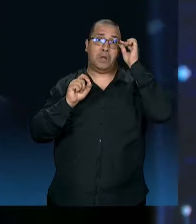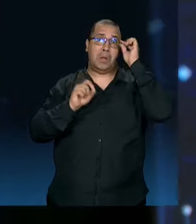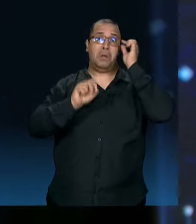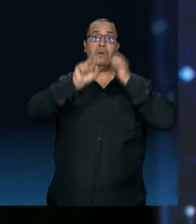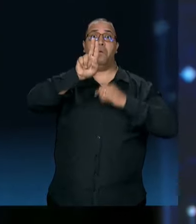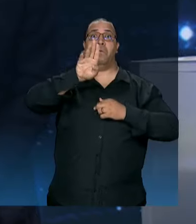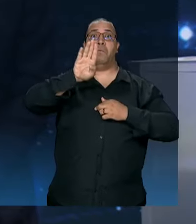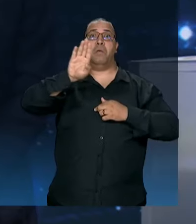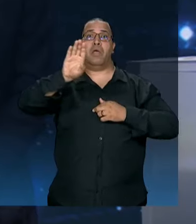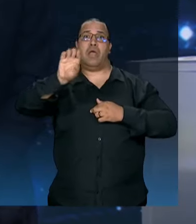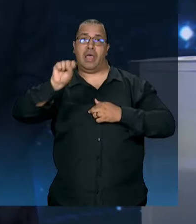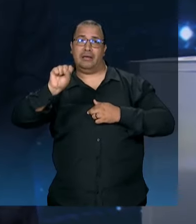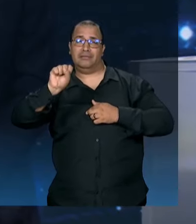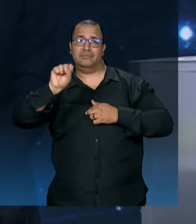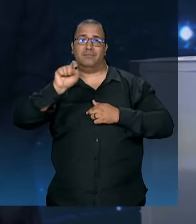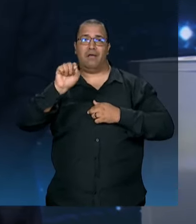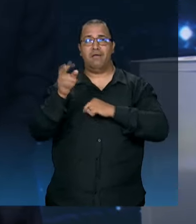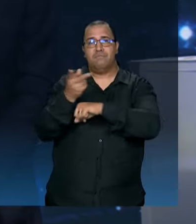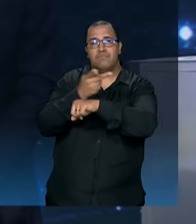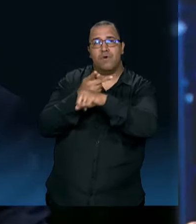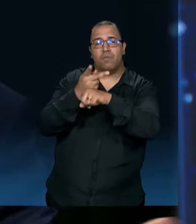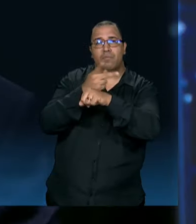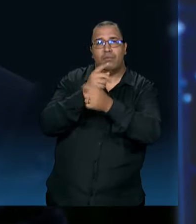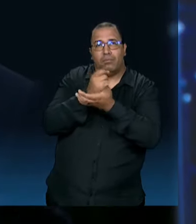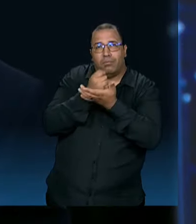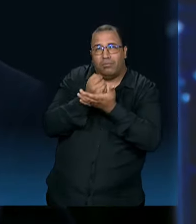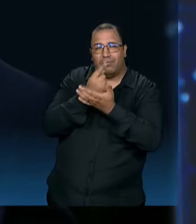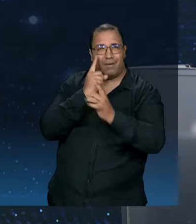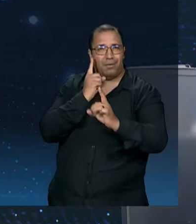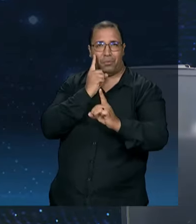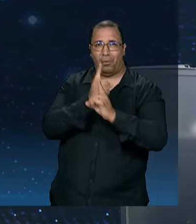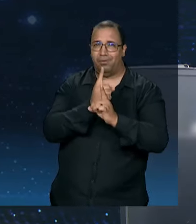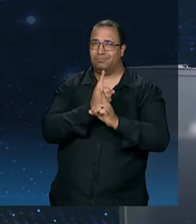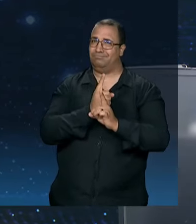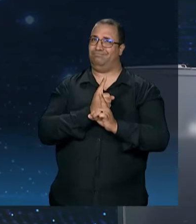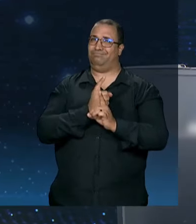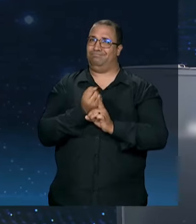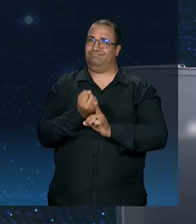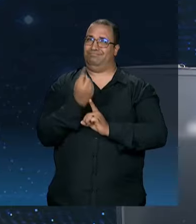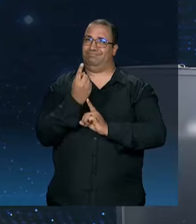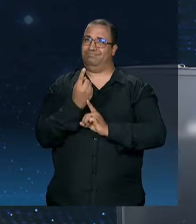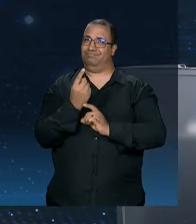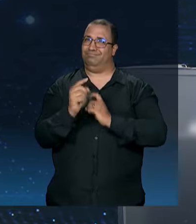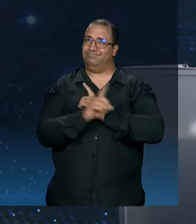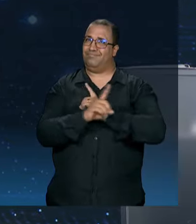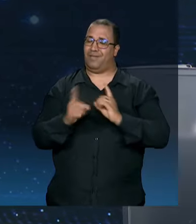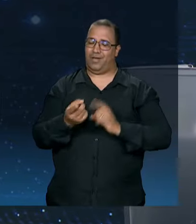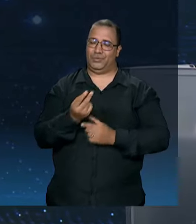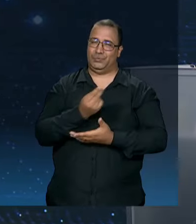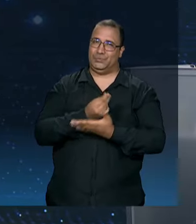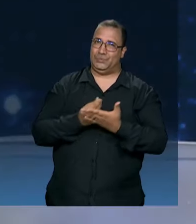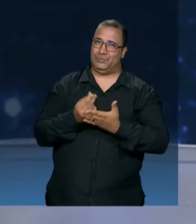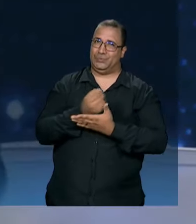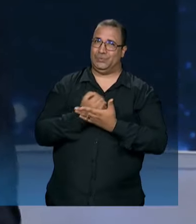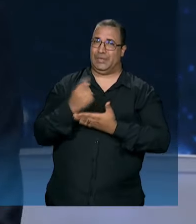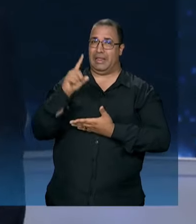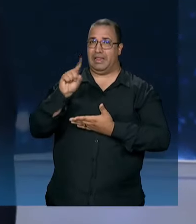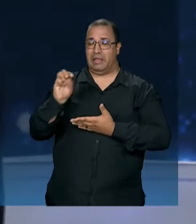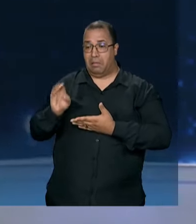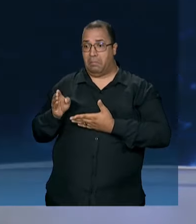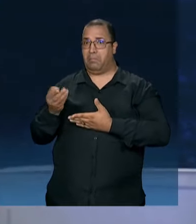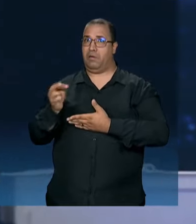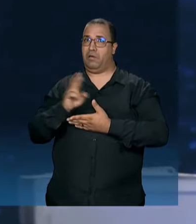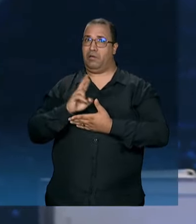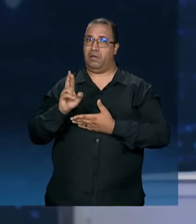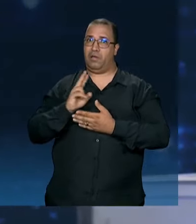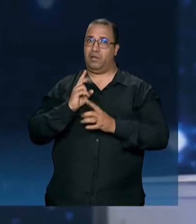Mubes procurar remédio, encontra remédio? Encontra remédio. O orçamento da saúde era de 10 bilhões,